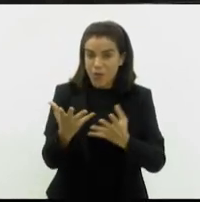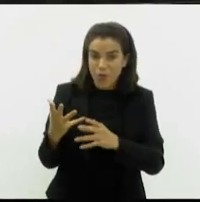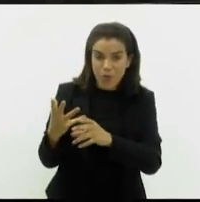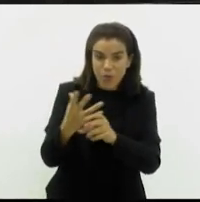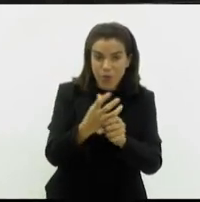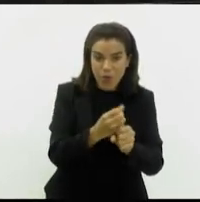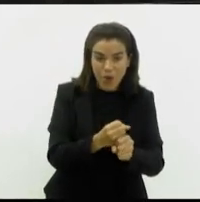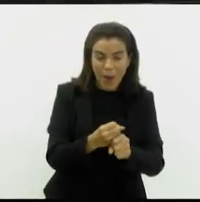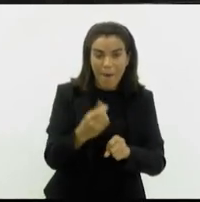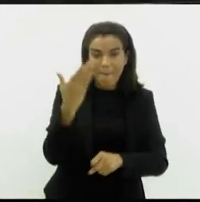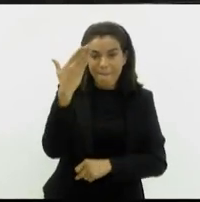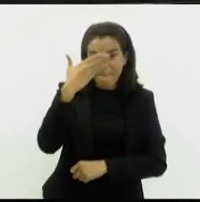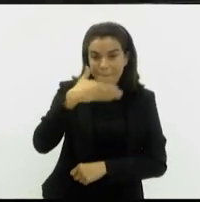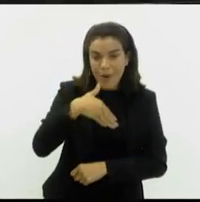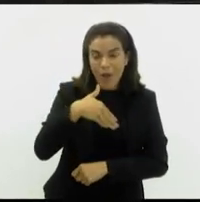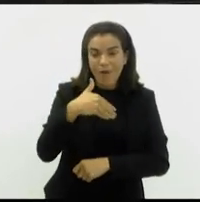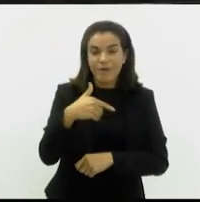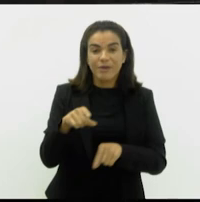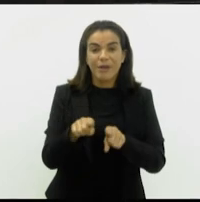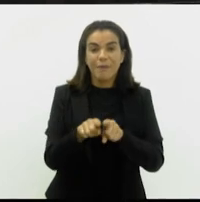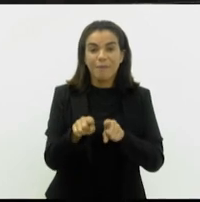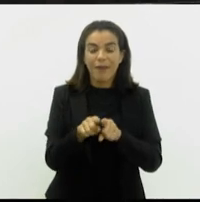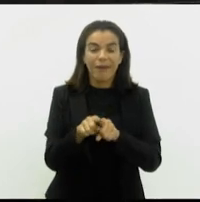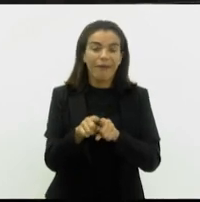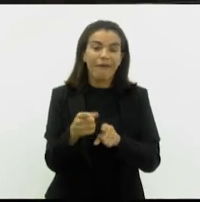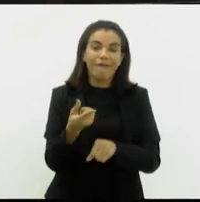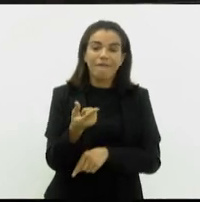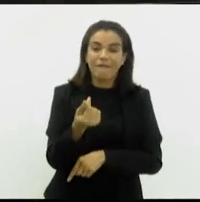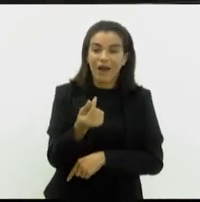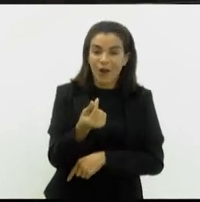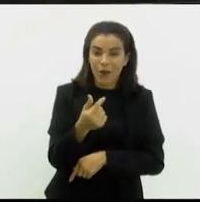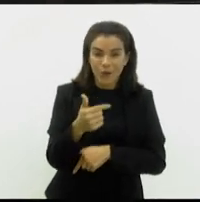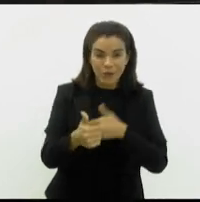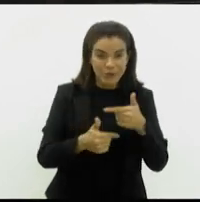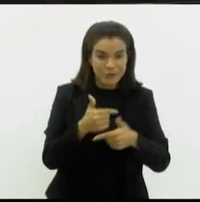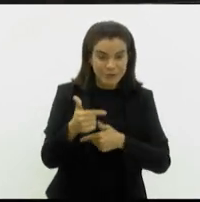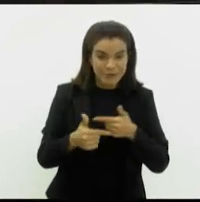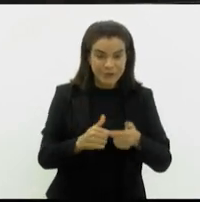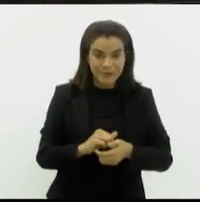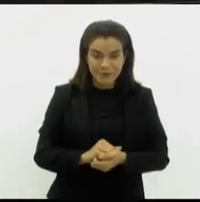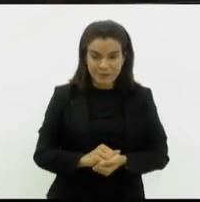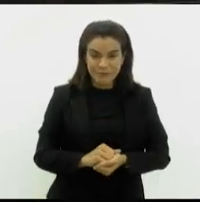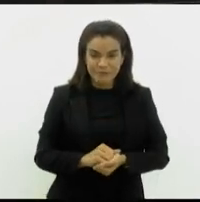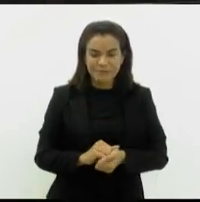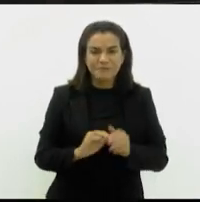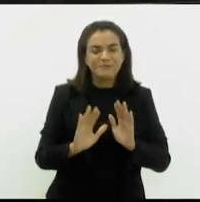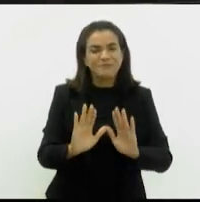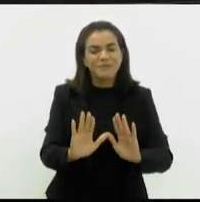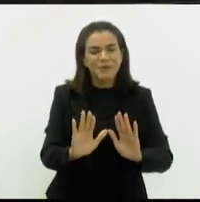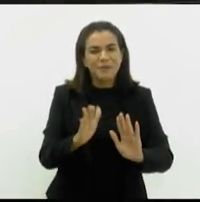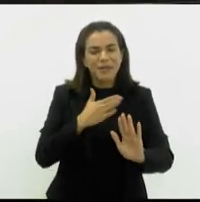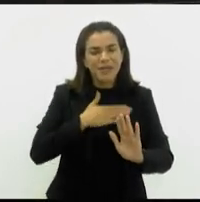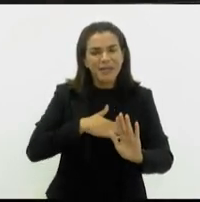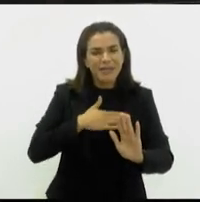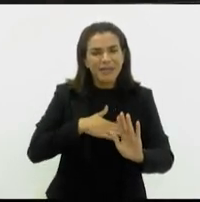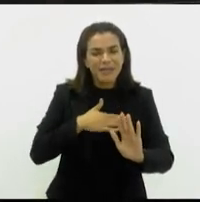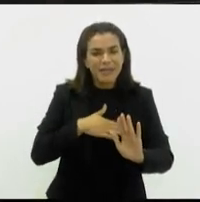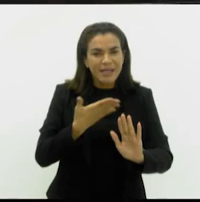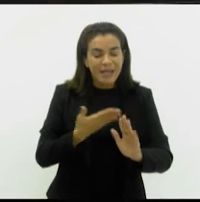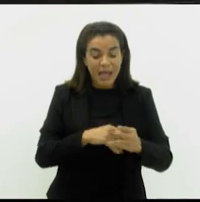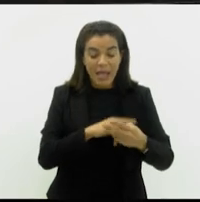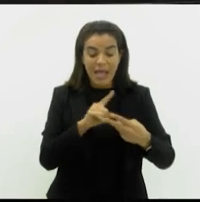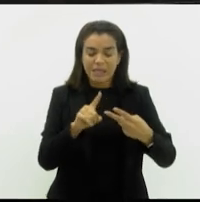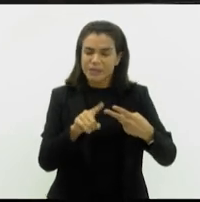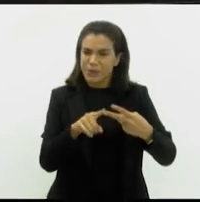demonstração do resultado do exercício e nem mesmo apuração do lucro do exercício. Mas, calma aí. A segunda